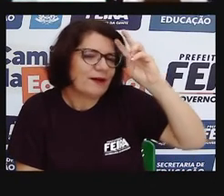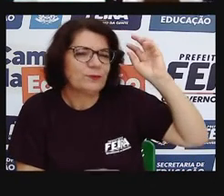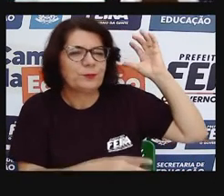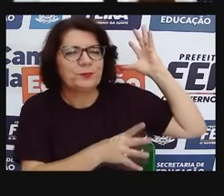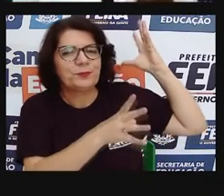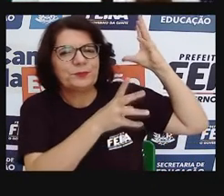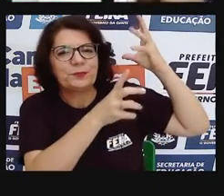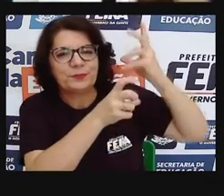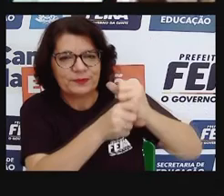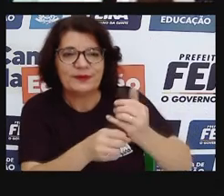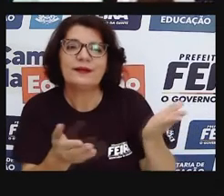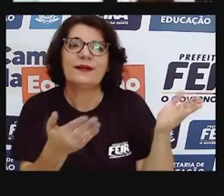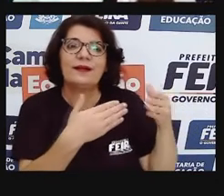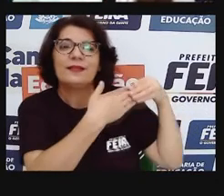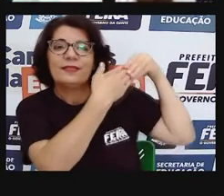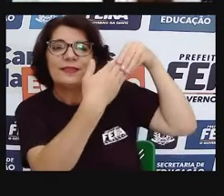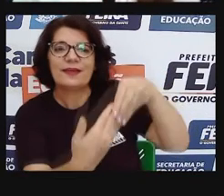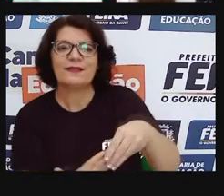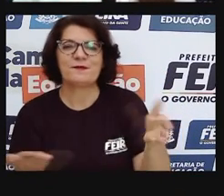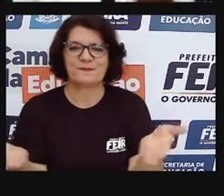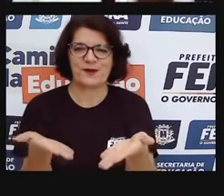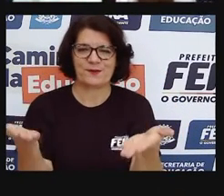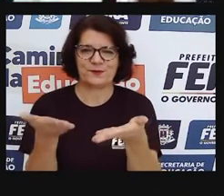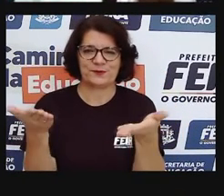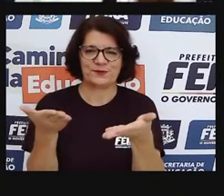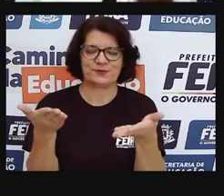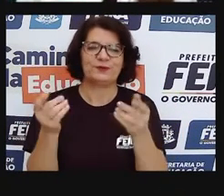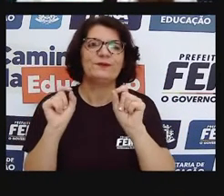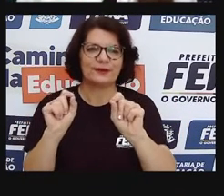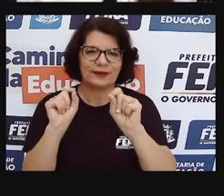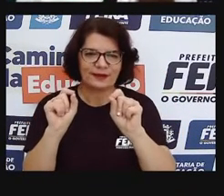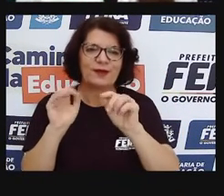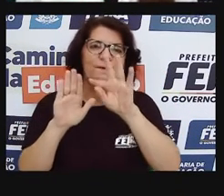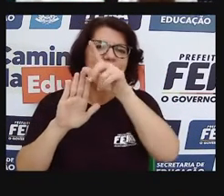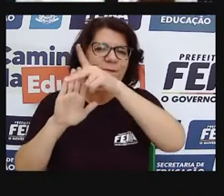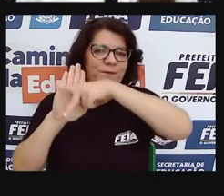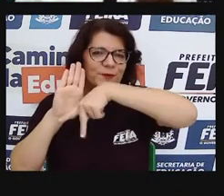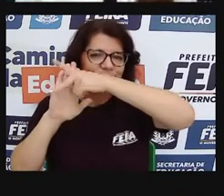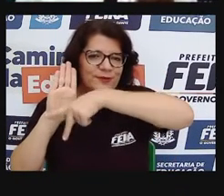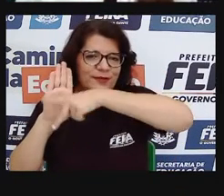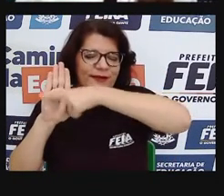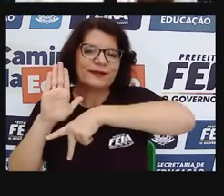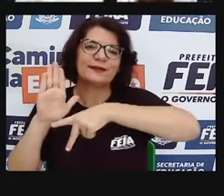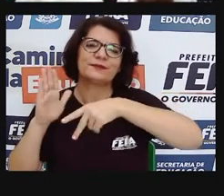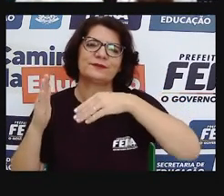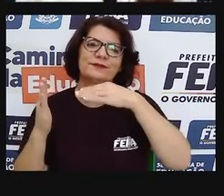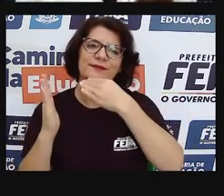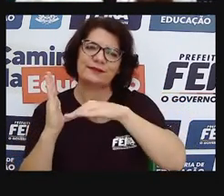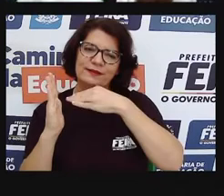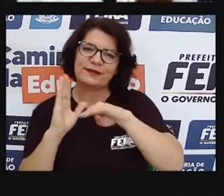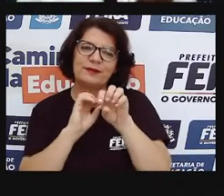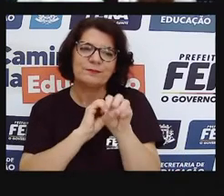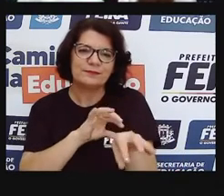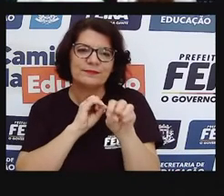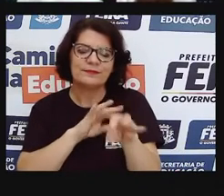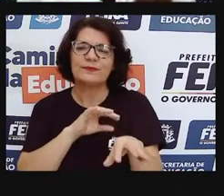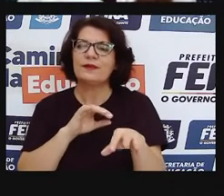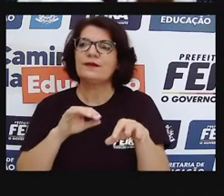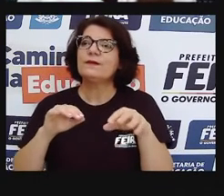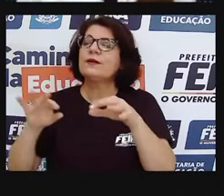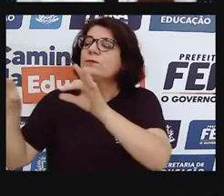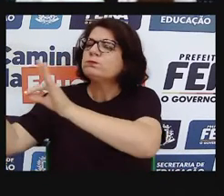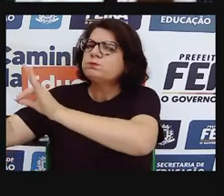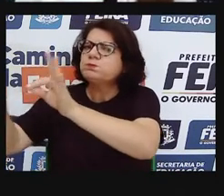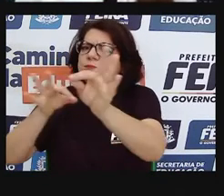Existe, né, essa movimentação da Secretaria, pra que a gente não deixe de brincar, pra que a gente não deixe de valorizar esse momento da